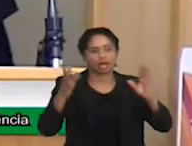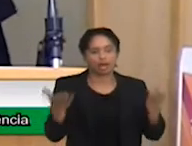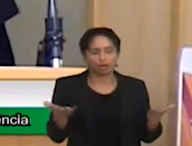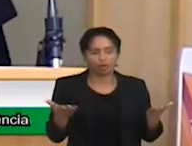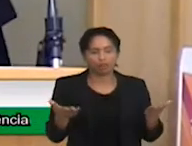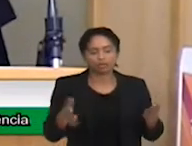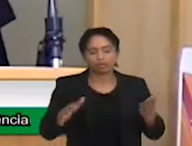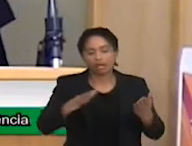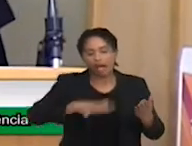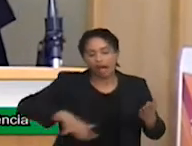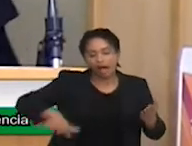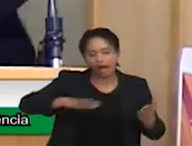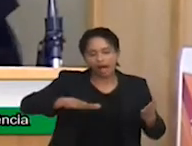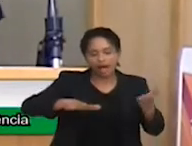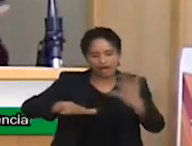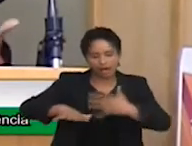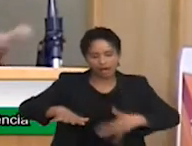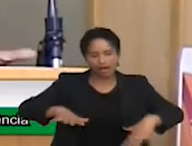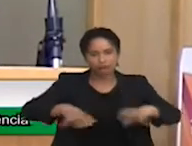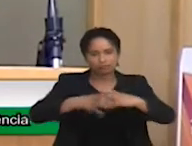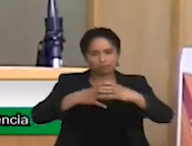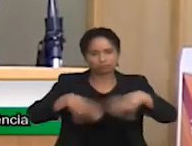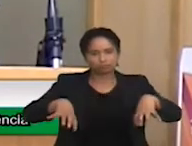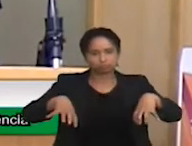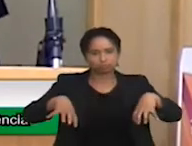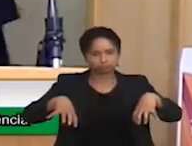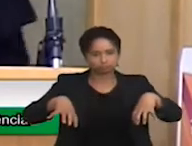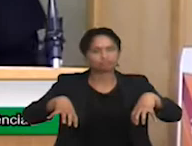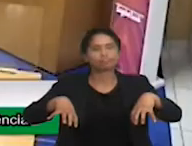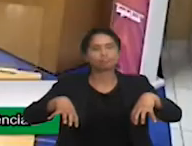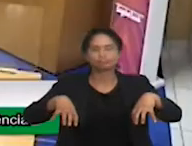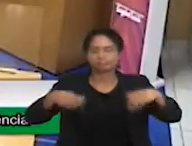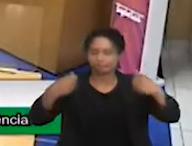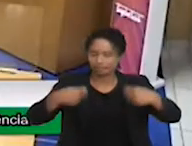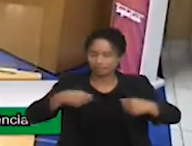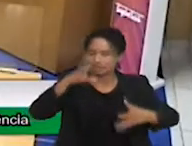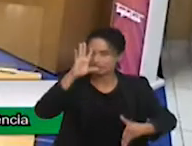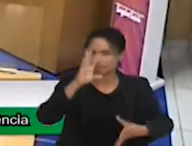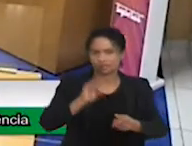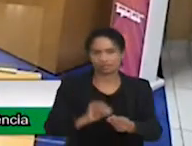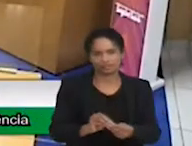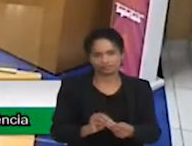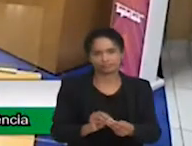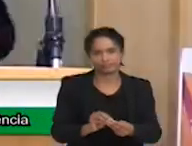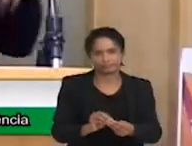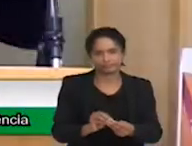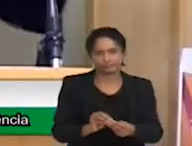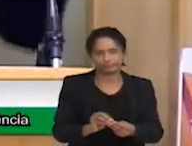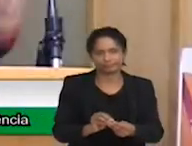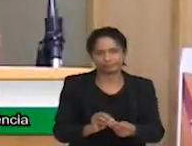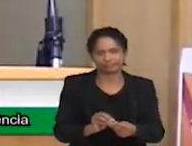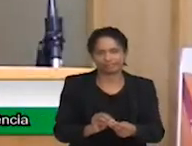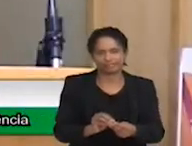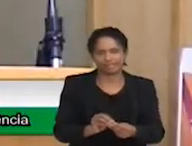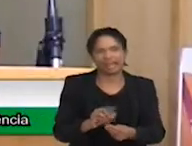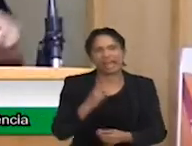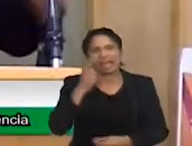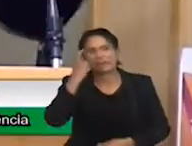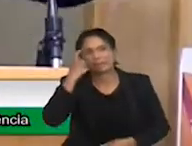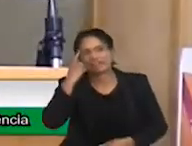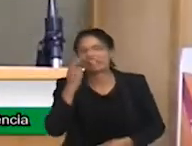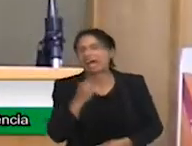respiratória. Então, isso tem que ser entendido. porque senão cai no profissional. Ah, aquela fide não presta.